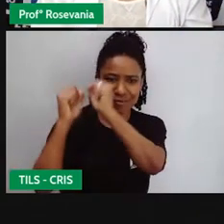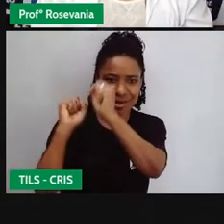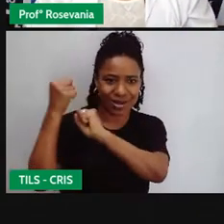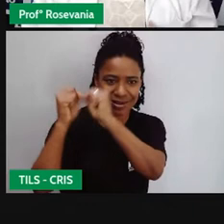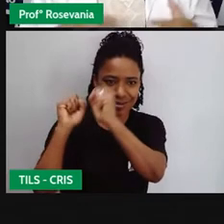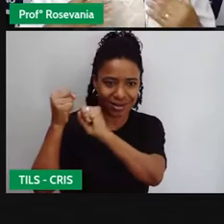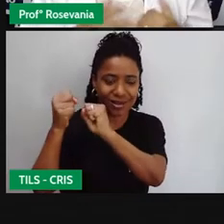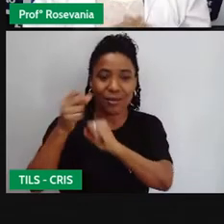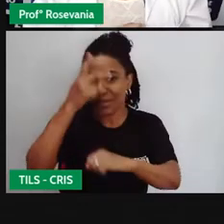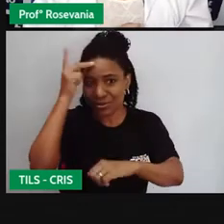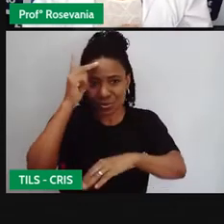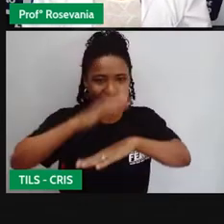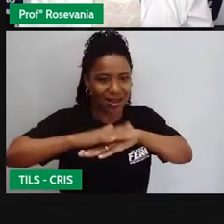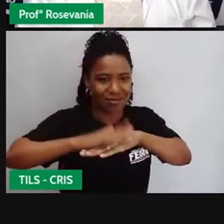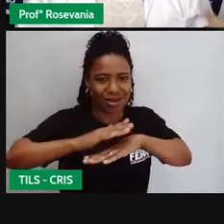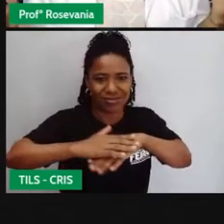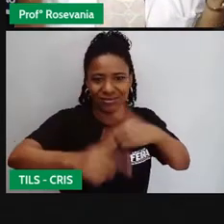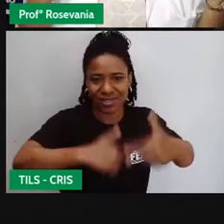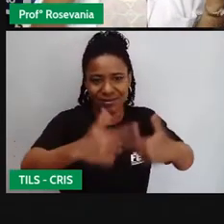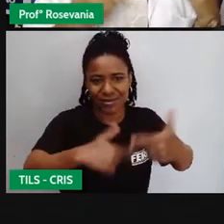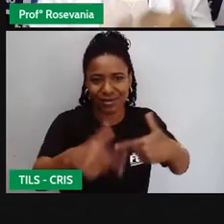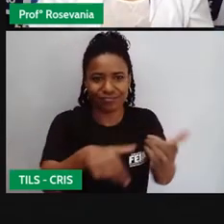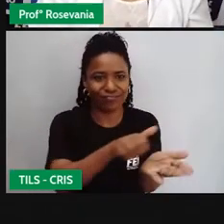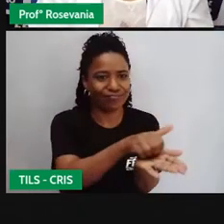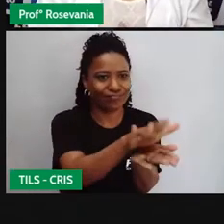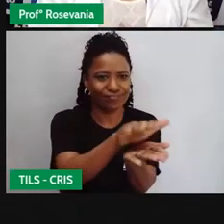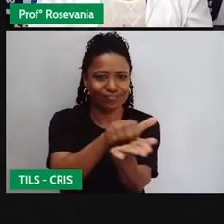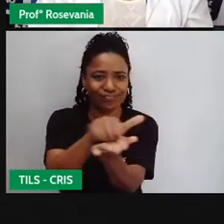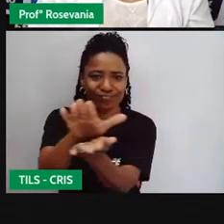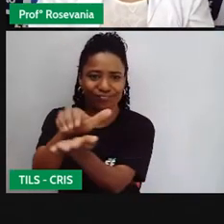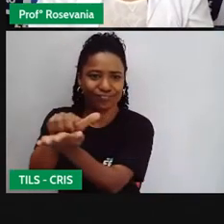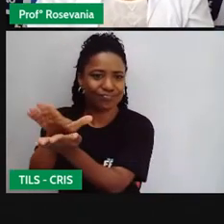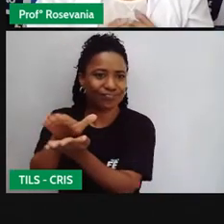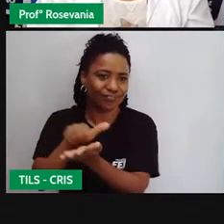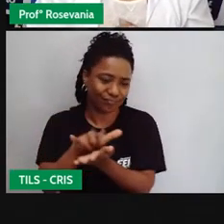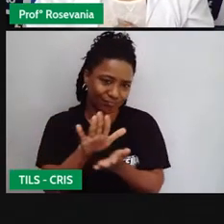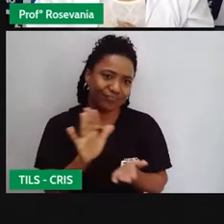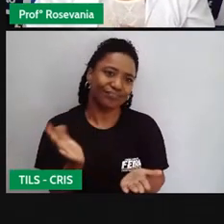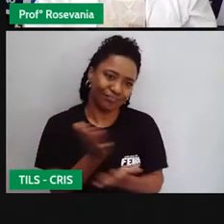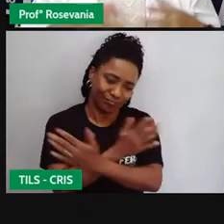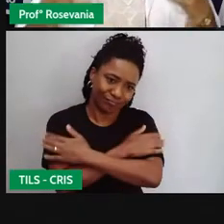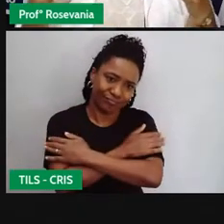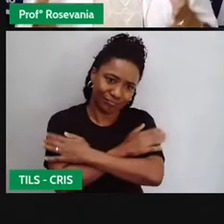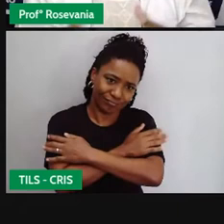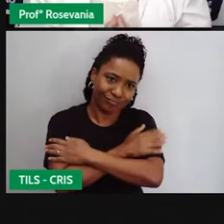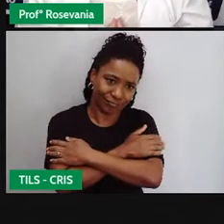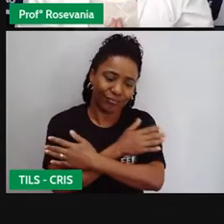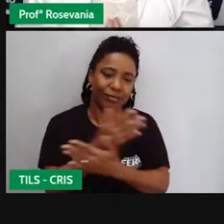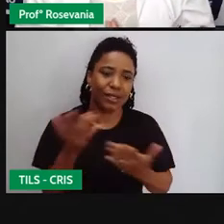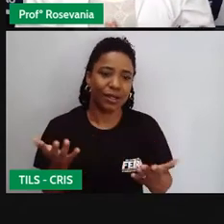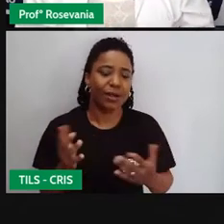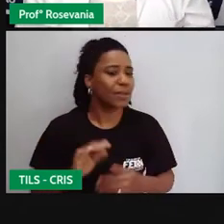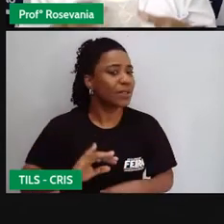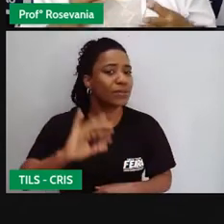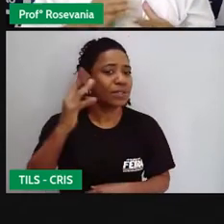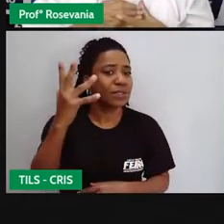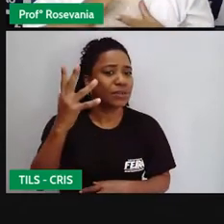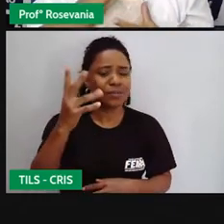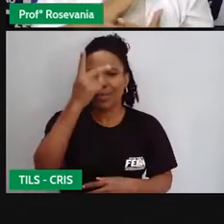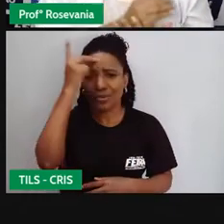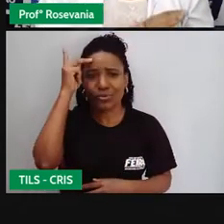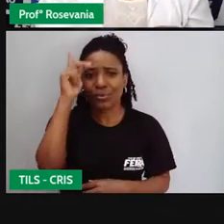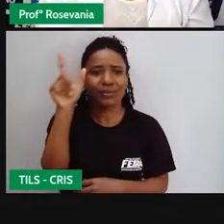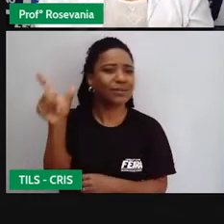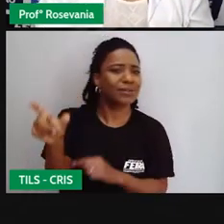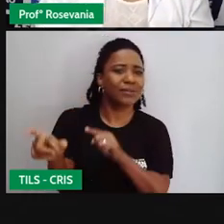o trabalhador, muita mão de obra que não tinha a qualificação necessária para aquele momento. E aí, que que aconteceu com esse trabalhador?